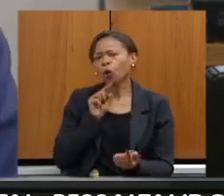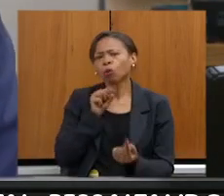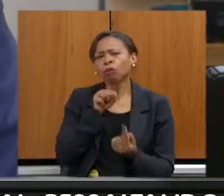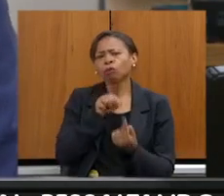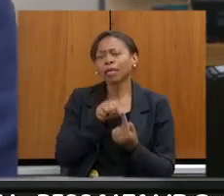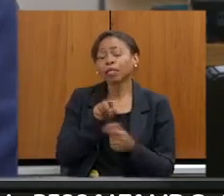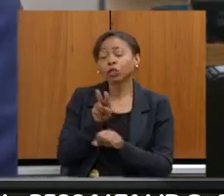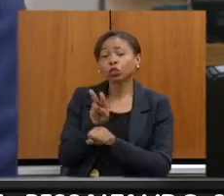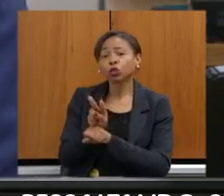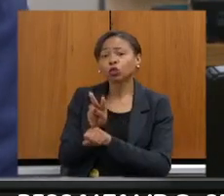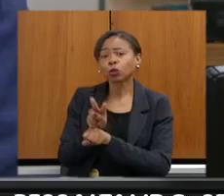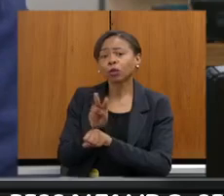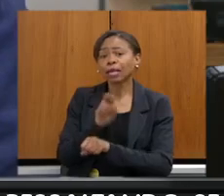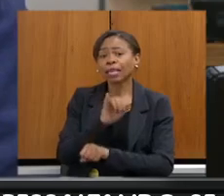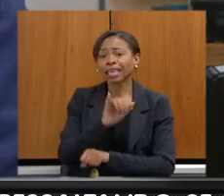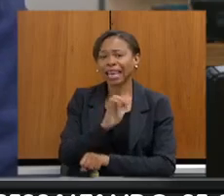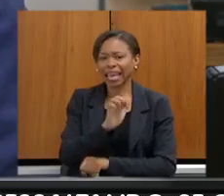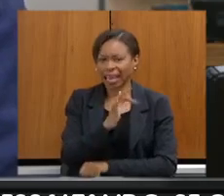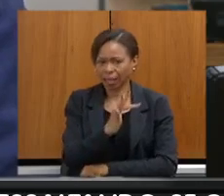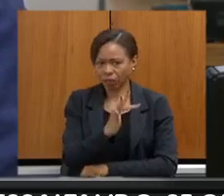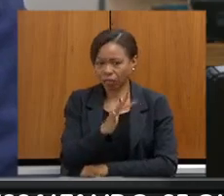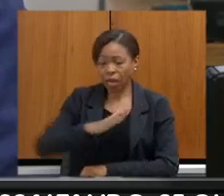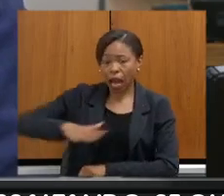áreas do IEF para 2022?